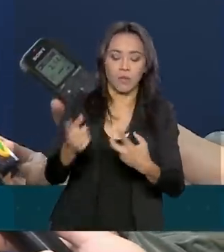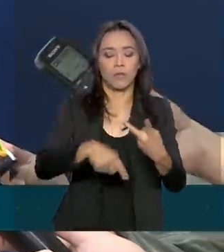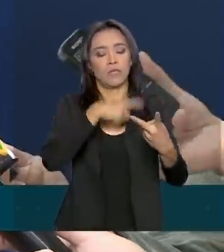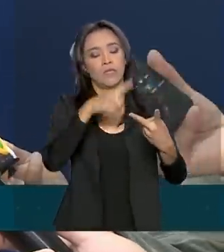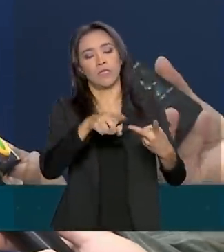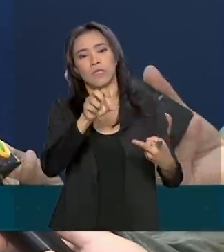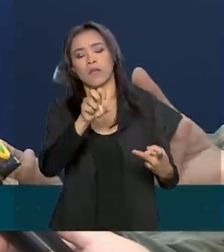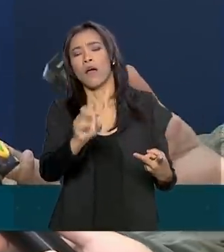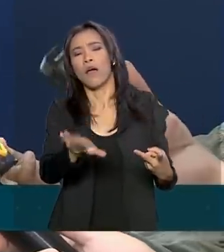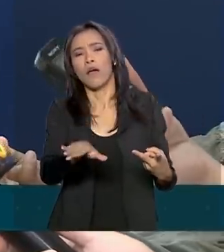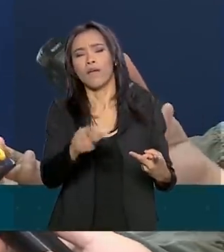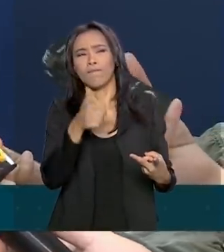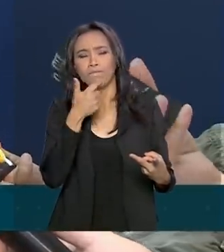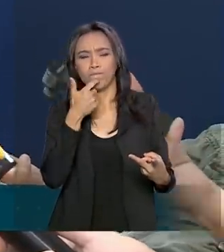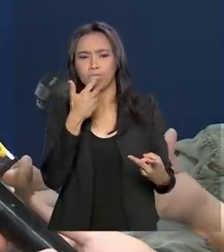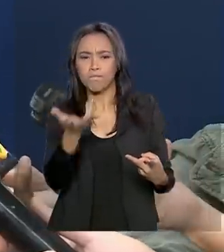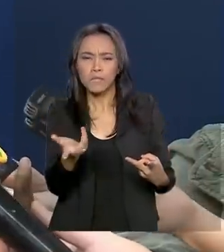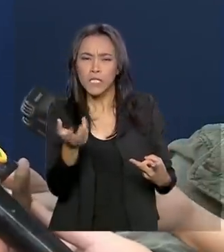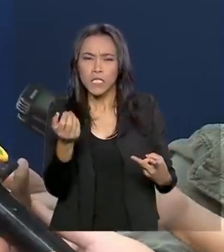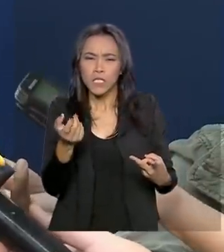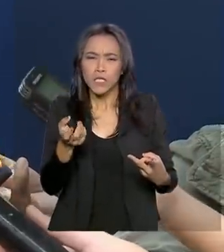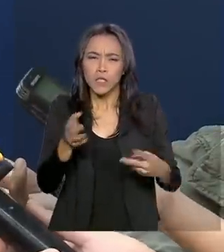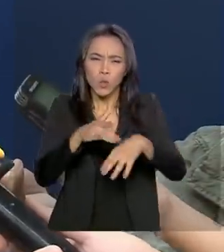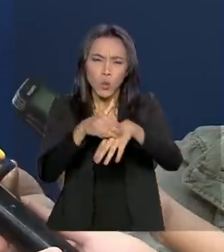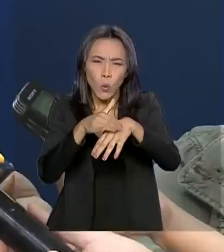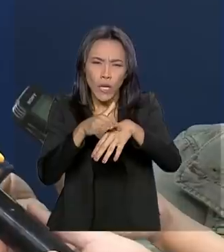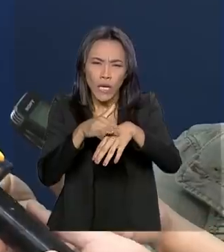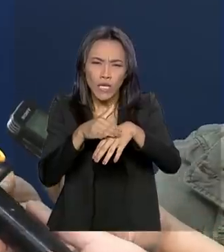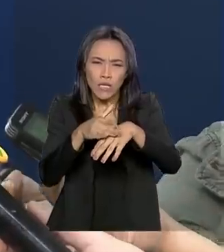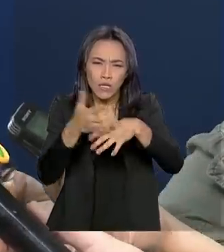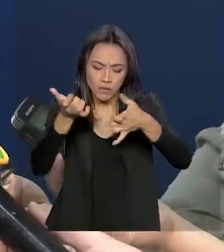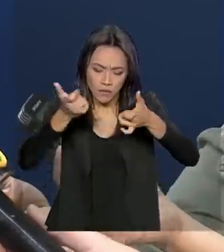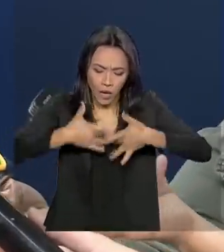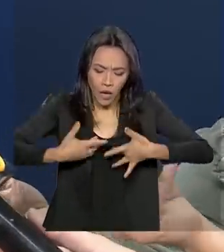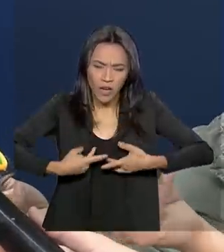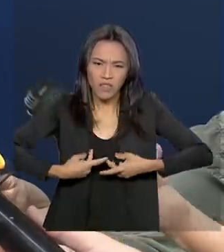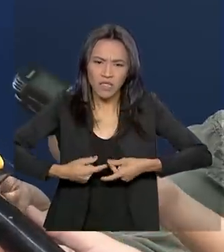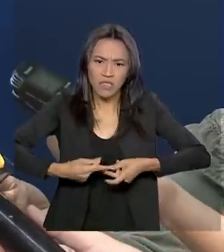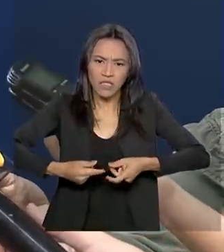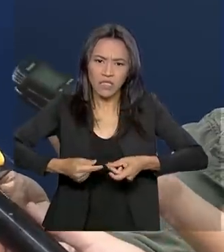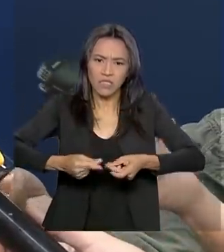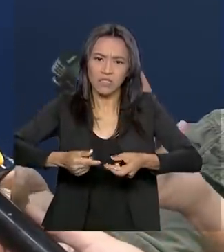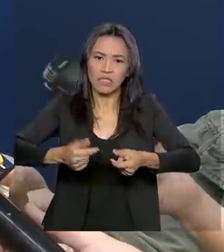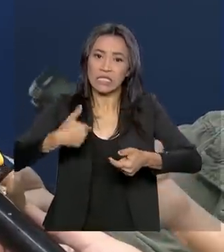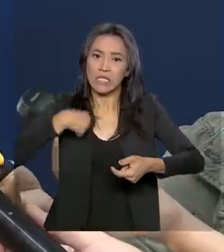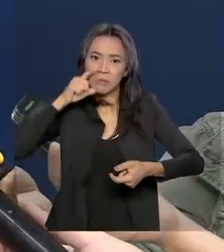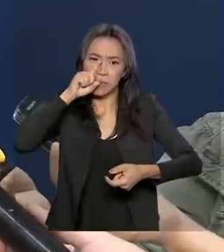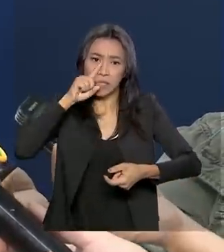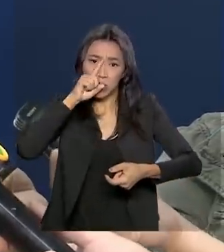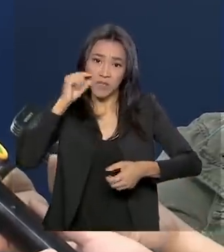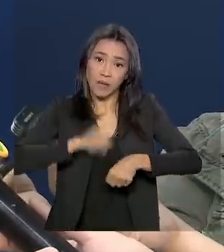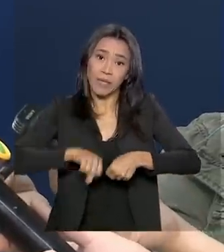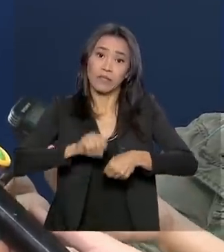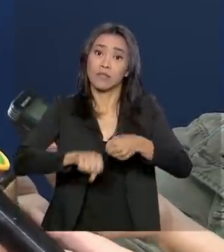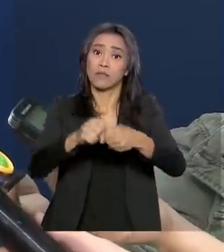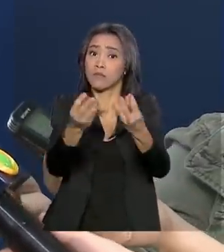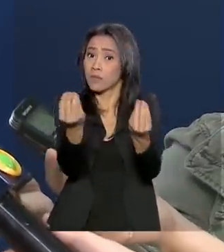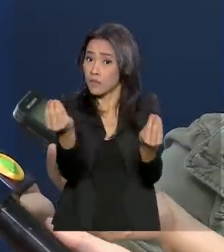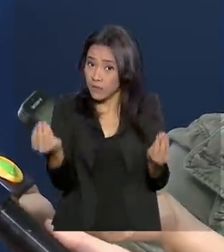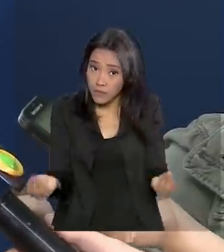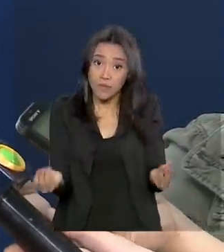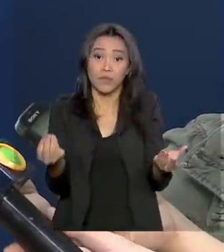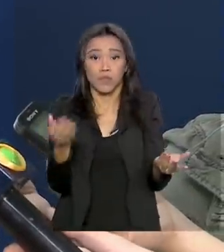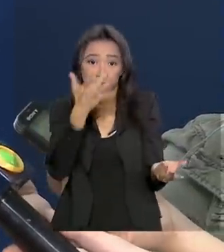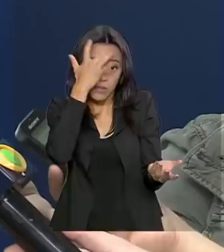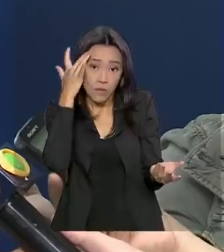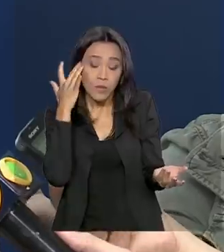como é que está a questão de doenças crônicas, que é um dos fatores de risco, que é o que vem mais matando a